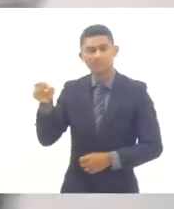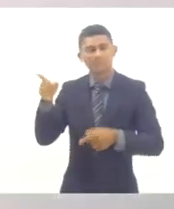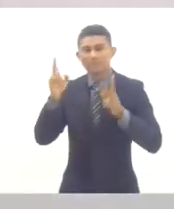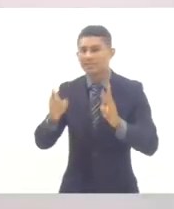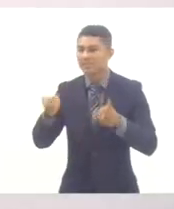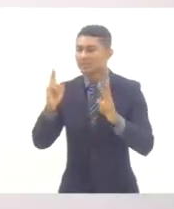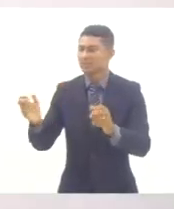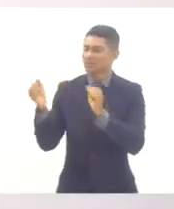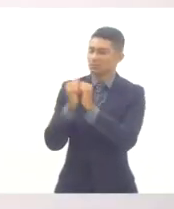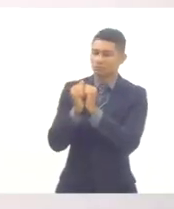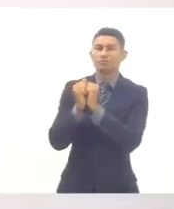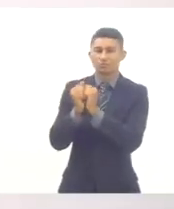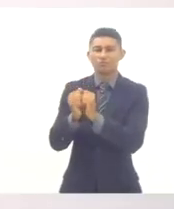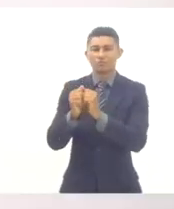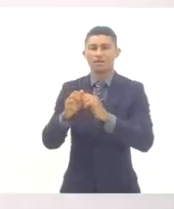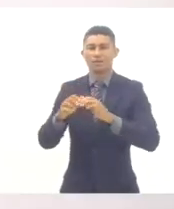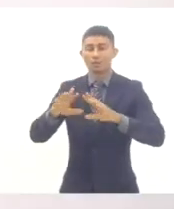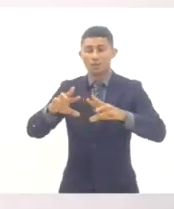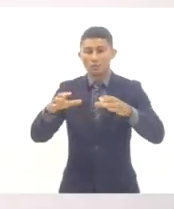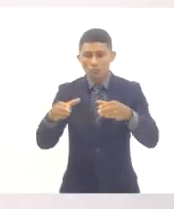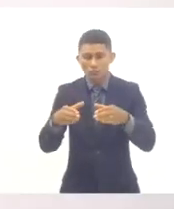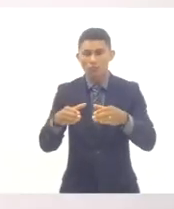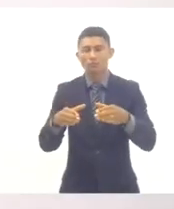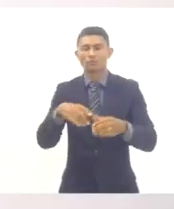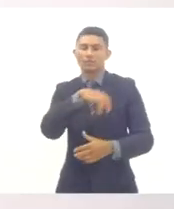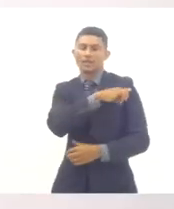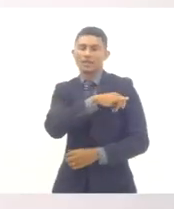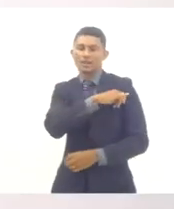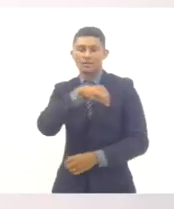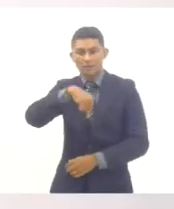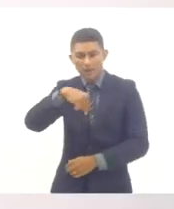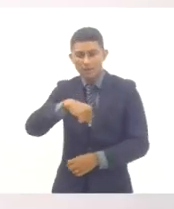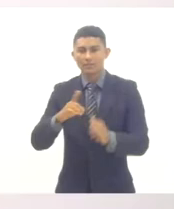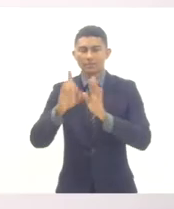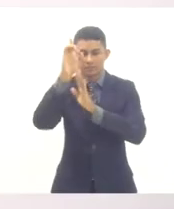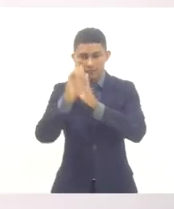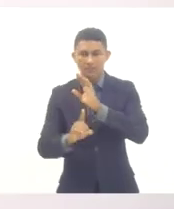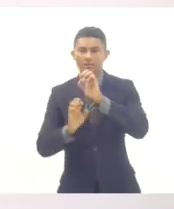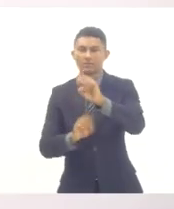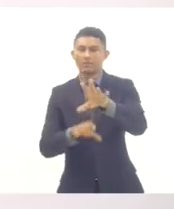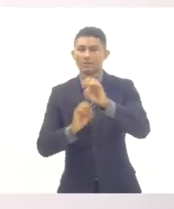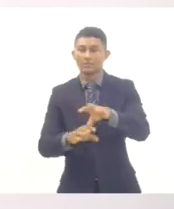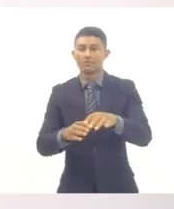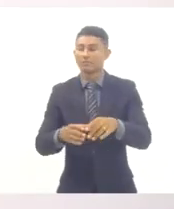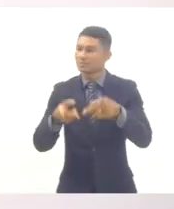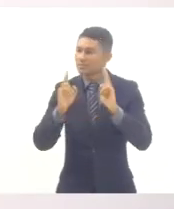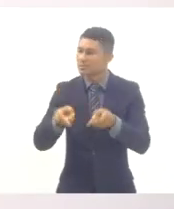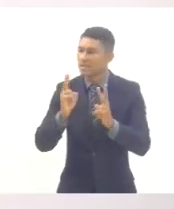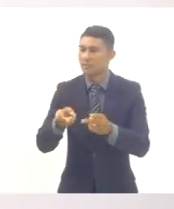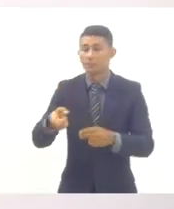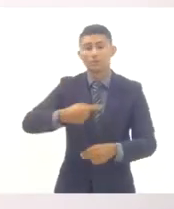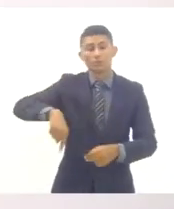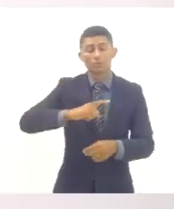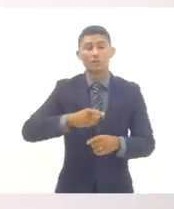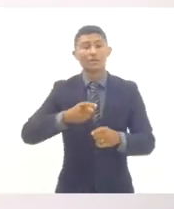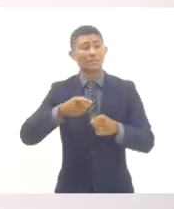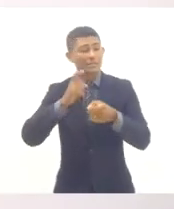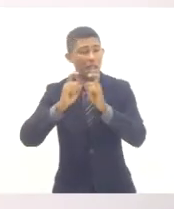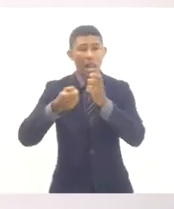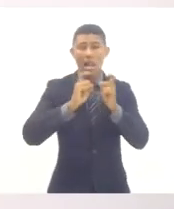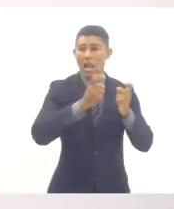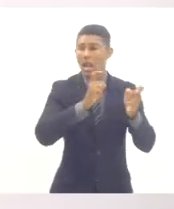Nacional pelo Direito à Educação e do Comitê Rio, para todo o debate que nós temos travado